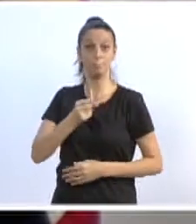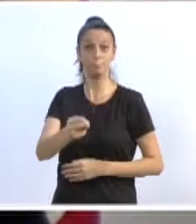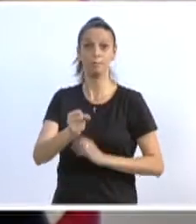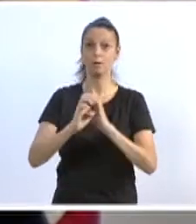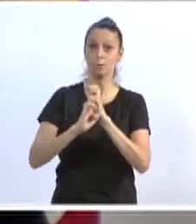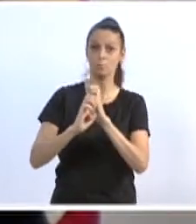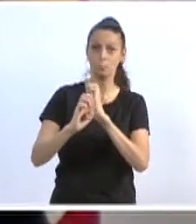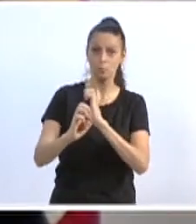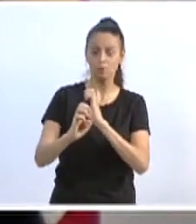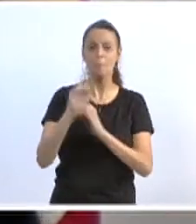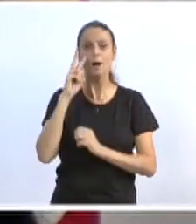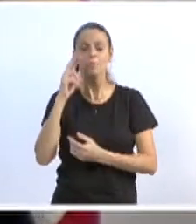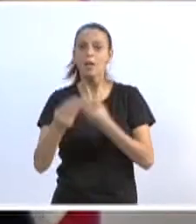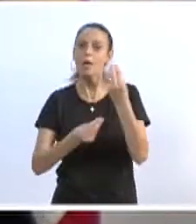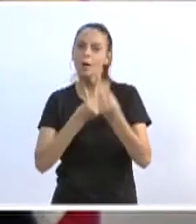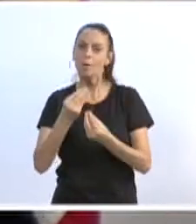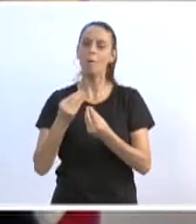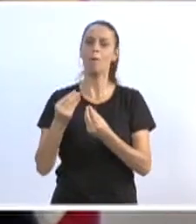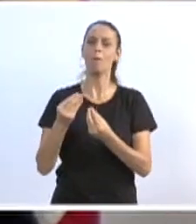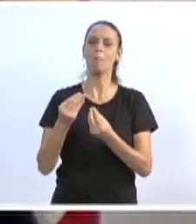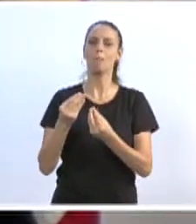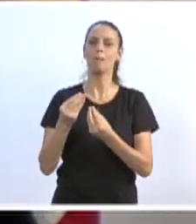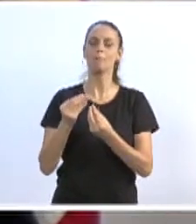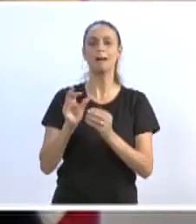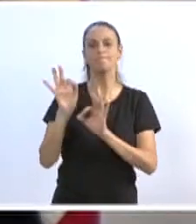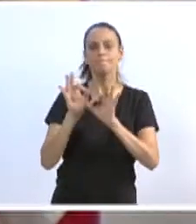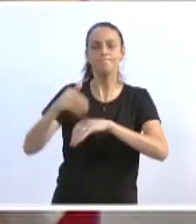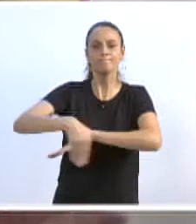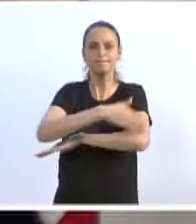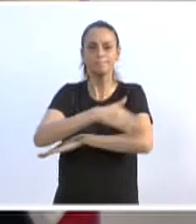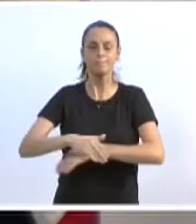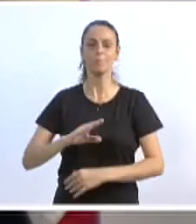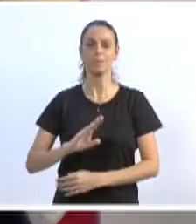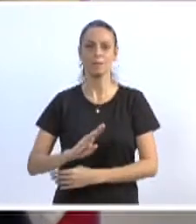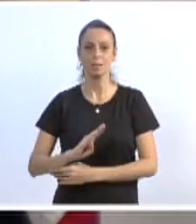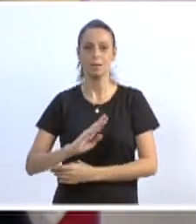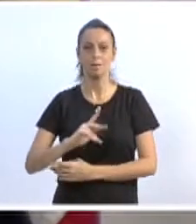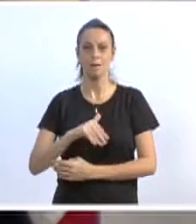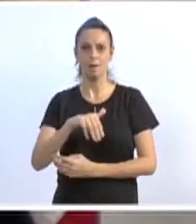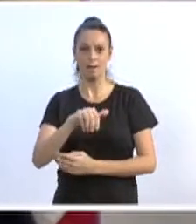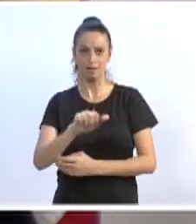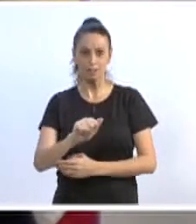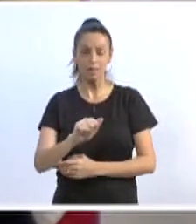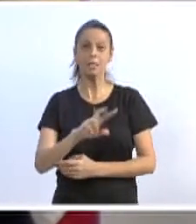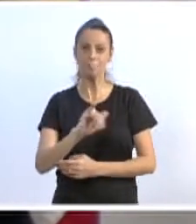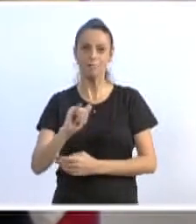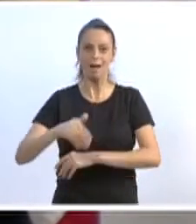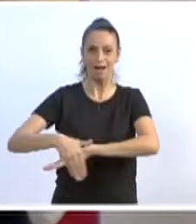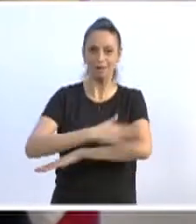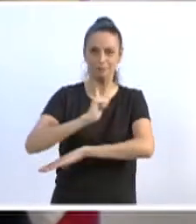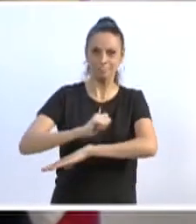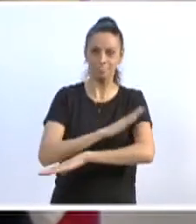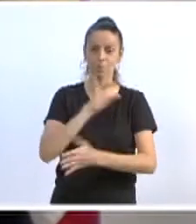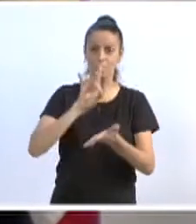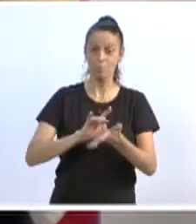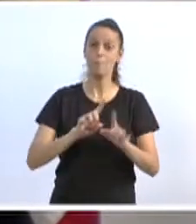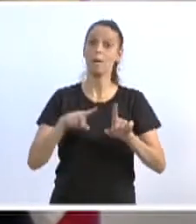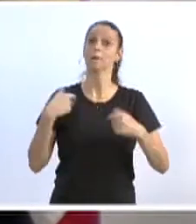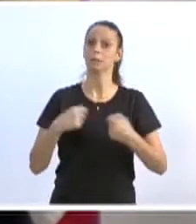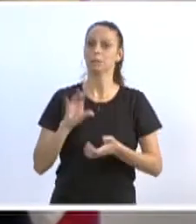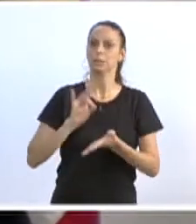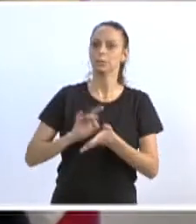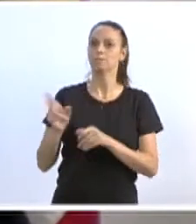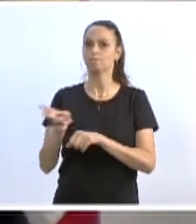acompanhar essa reunião da Rua Bahia, que realmente está saindo do papel. Mas temos que acompanhar. Acho que nós vamos ter que fiscalizar